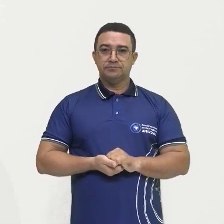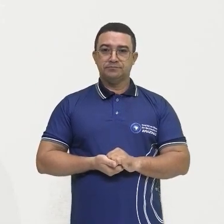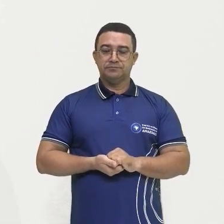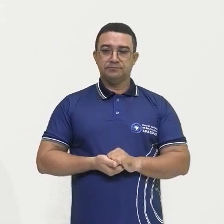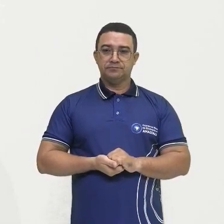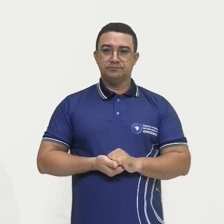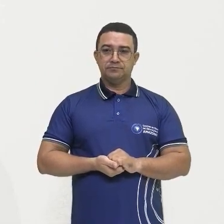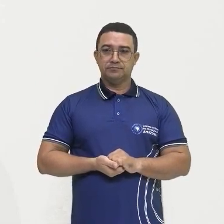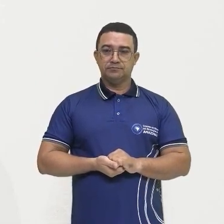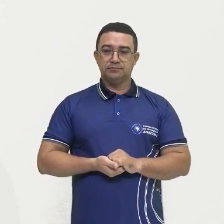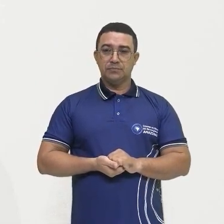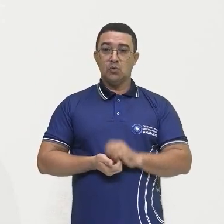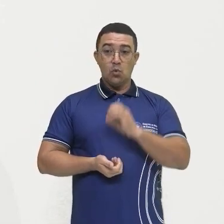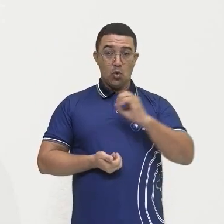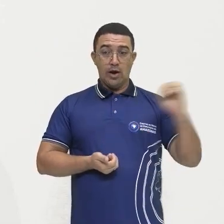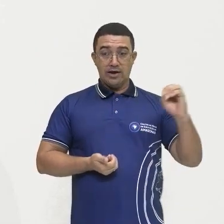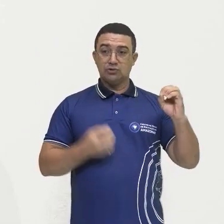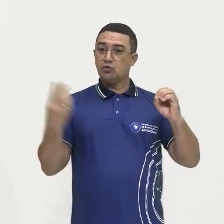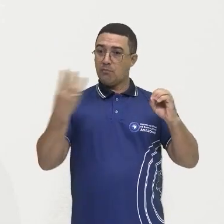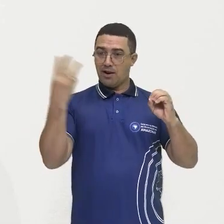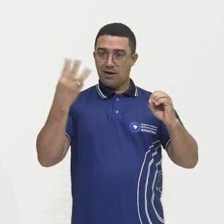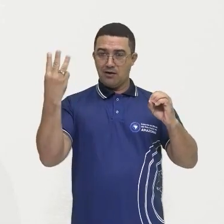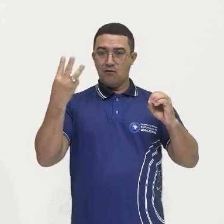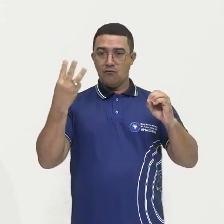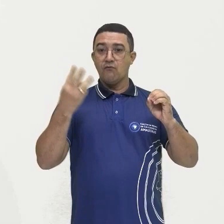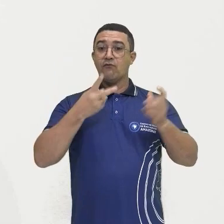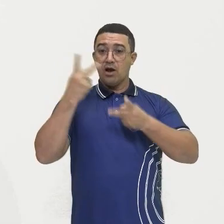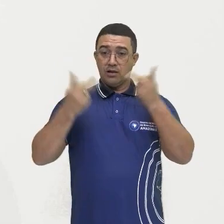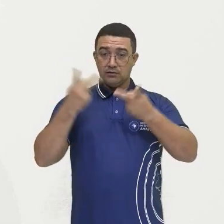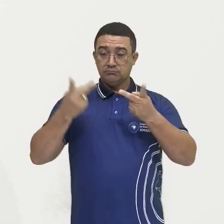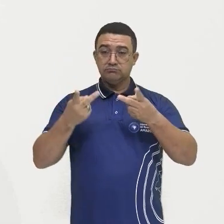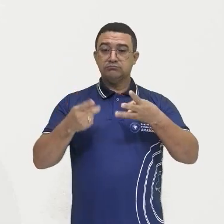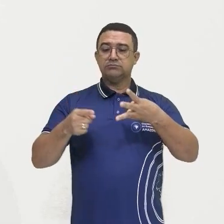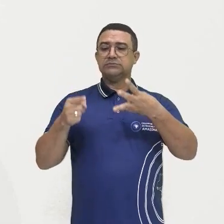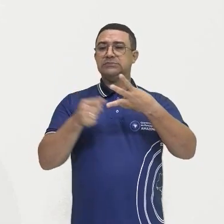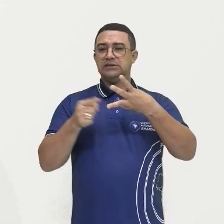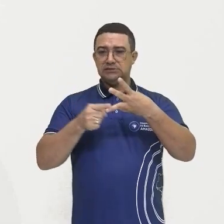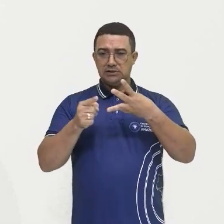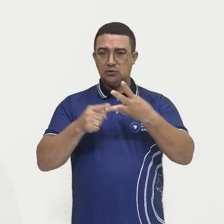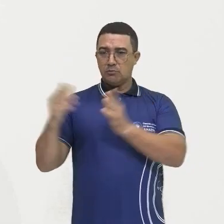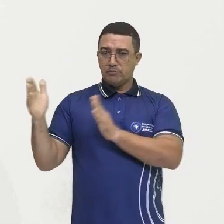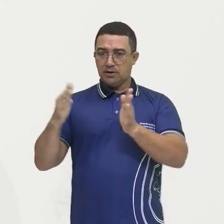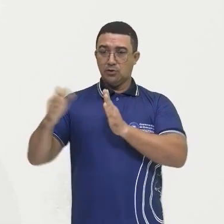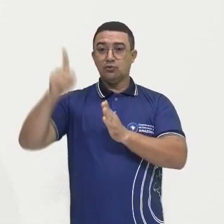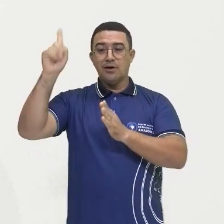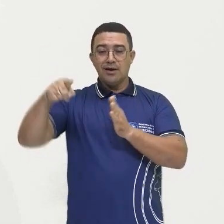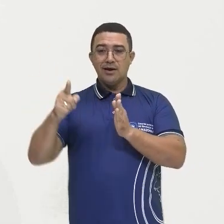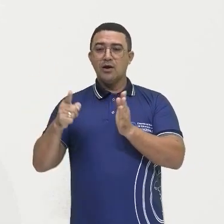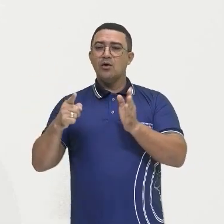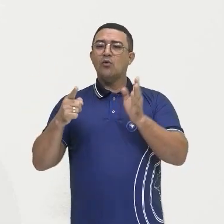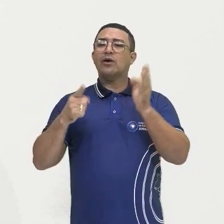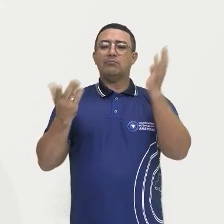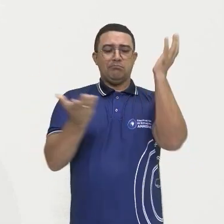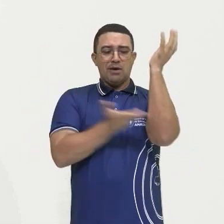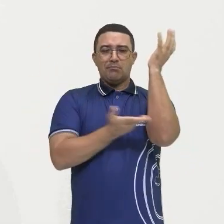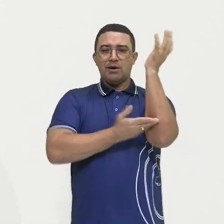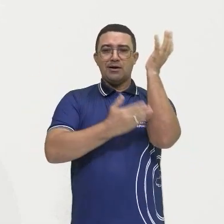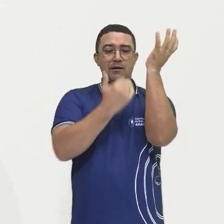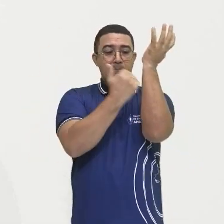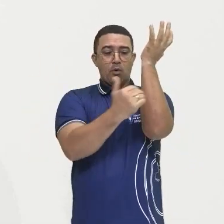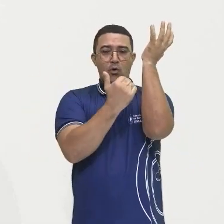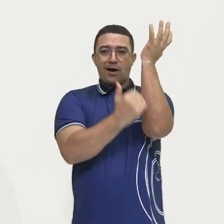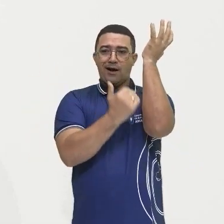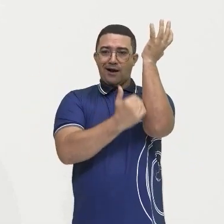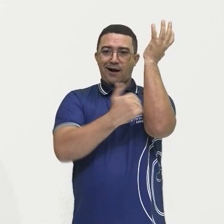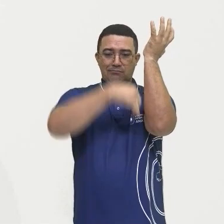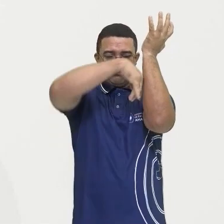Principalmente a parte oeste. E o terceiro período, que a gente tem aqui o ciclo da borracha, né? Que foi muito importante para a